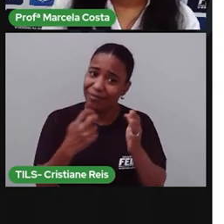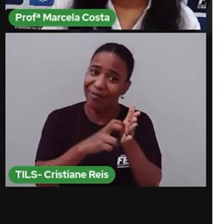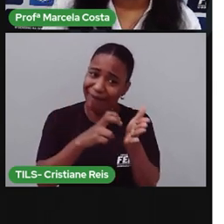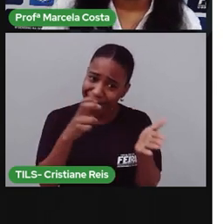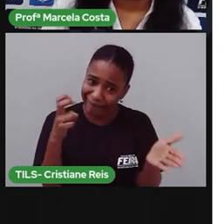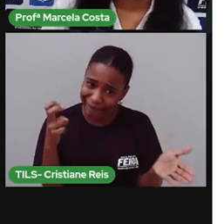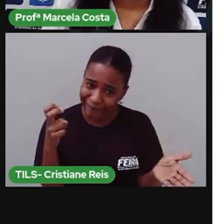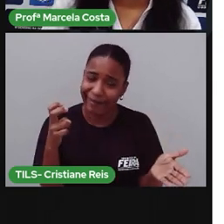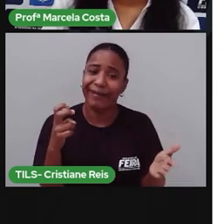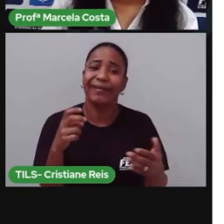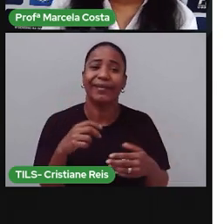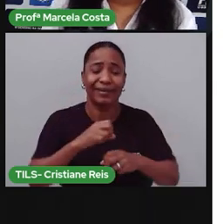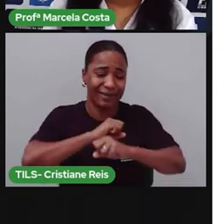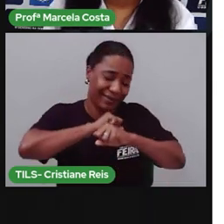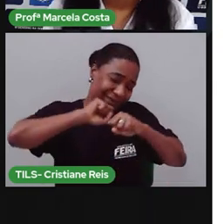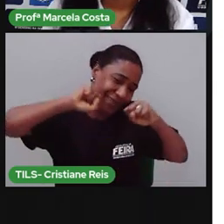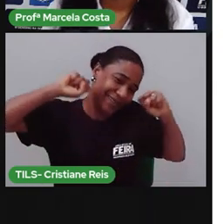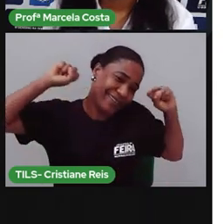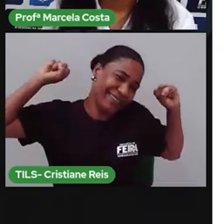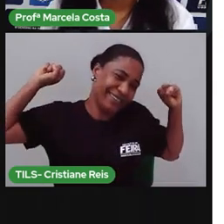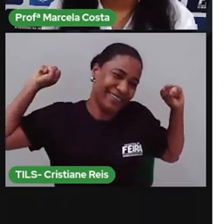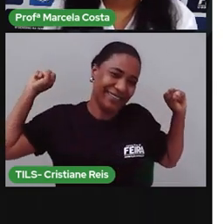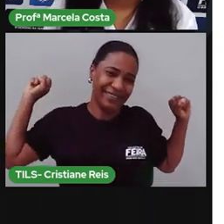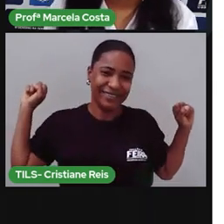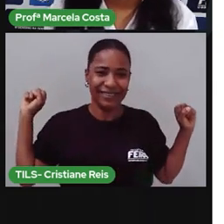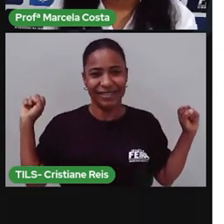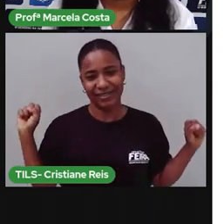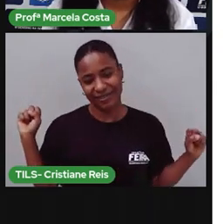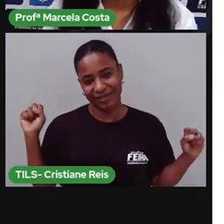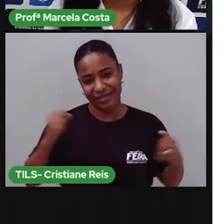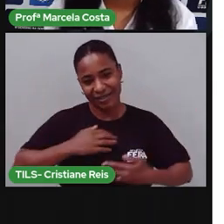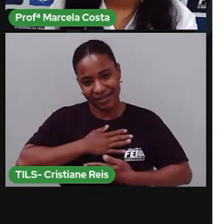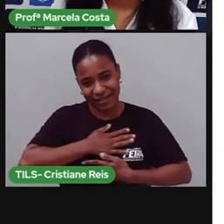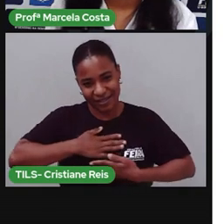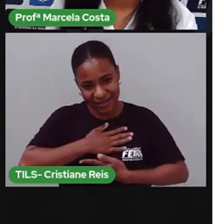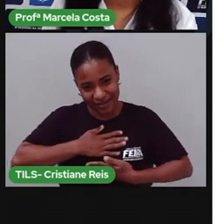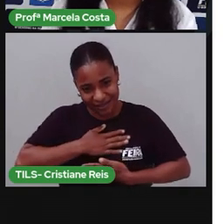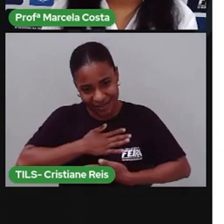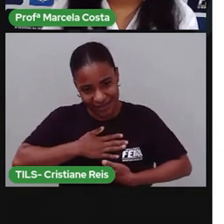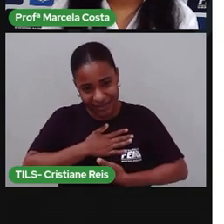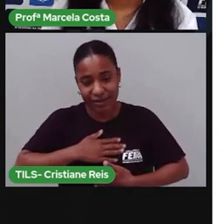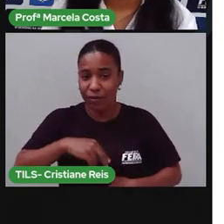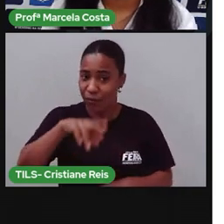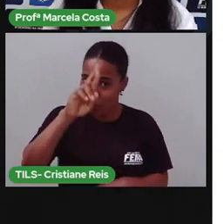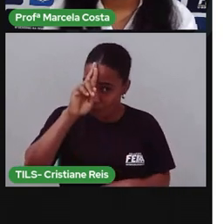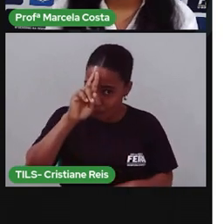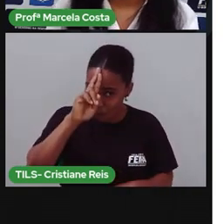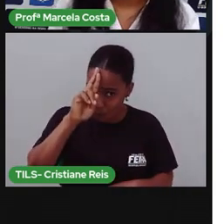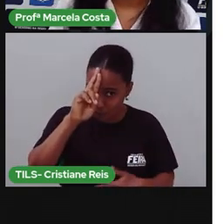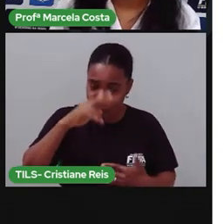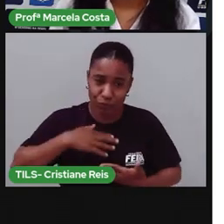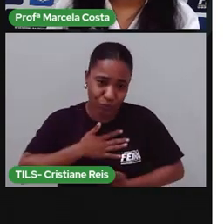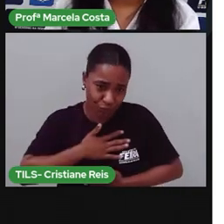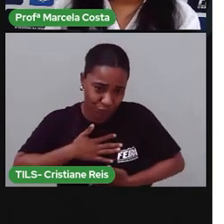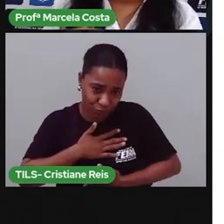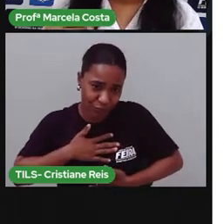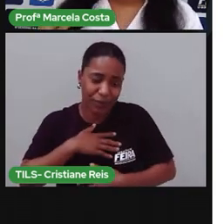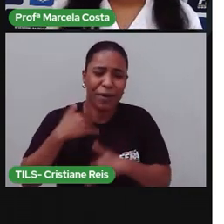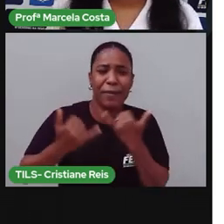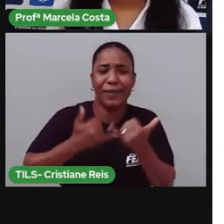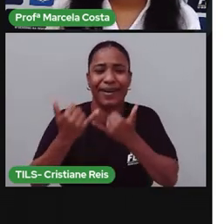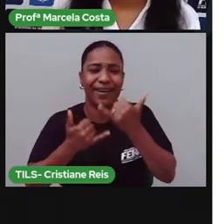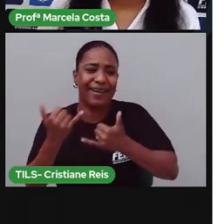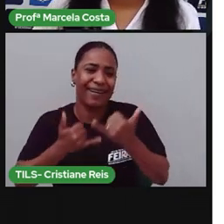Quando acorda, né? Depois, ali perto do almoço. Depois que você já brincou, correu.